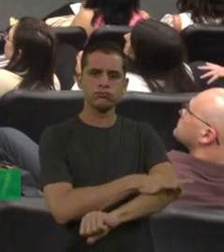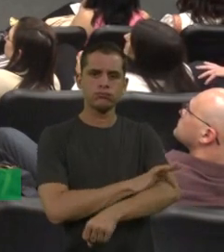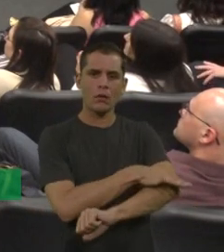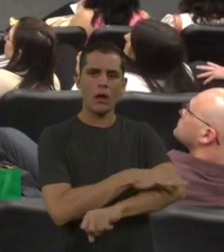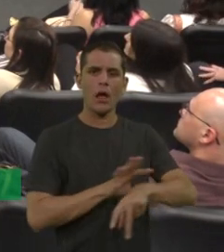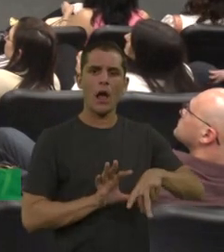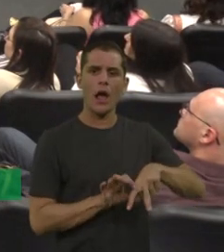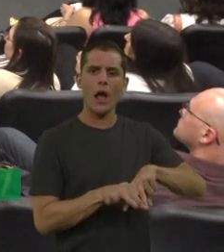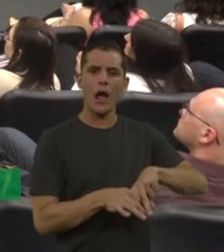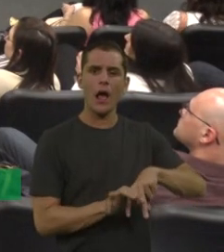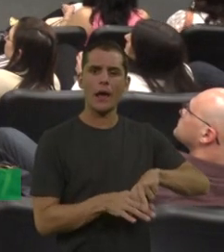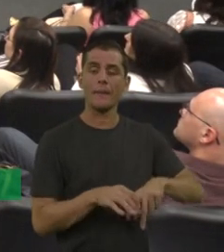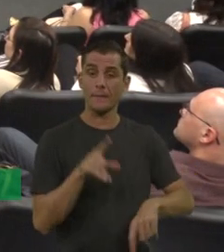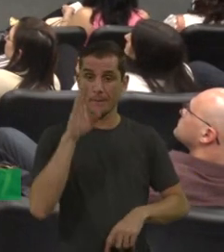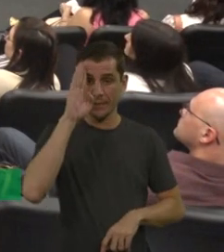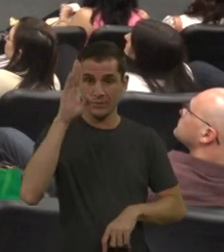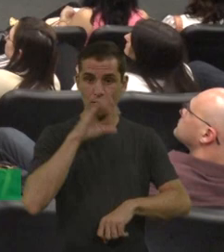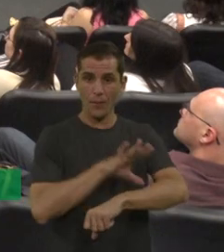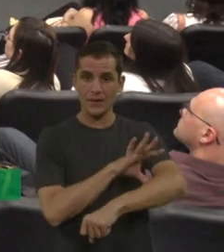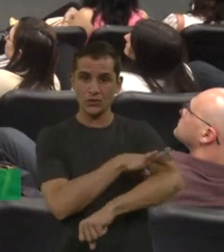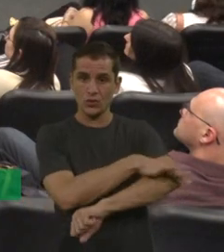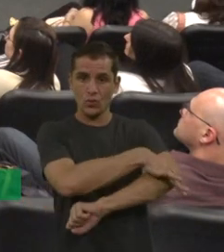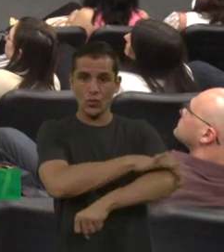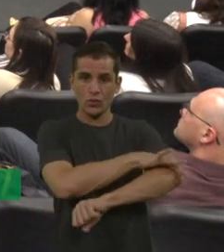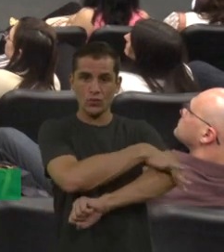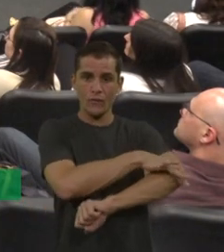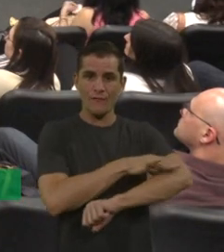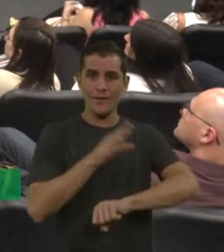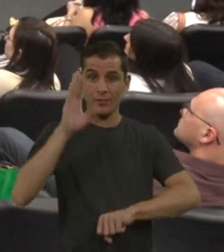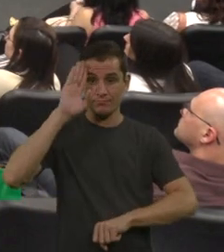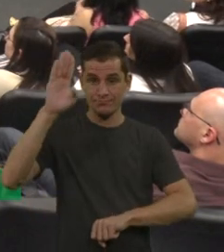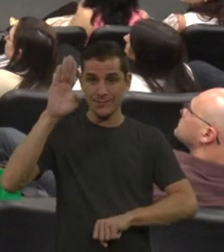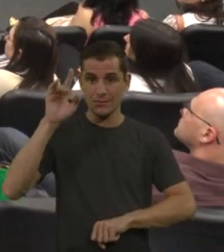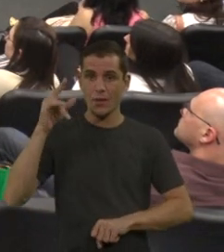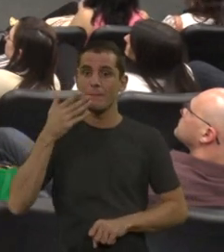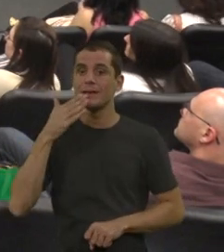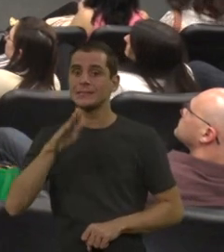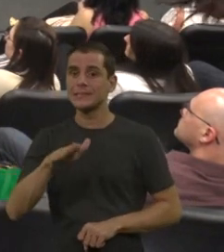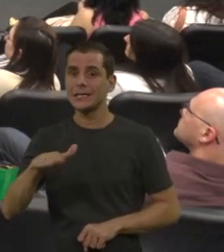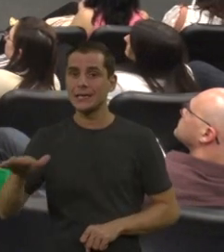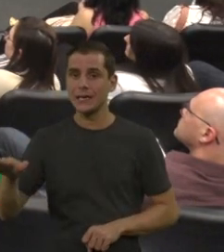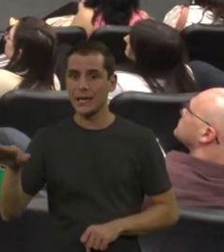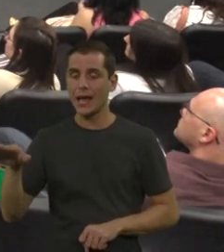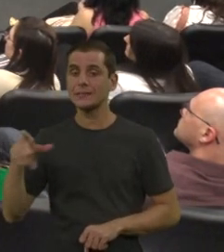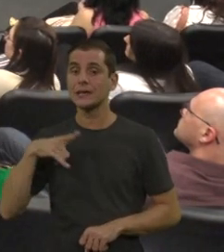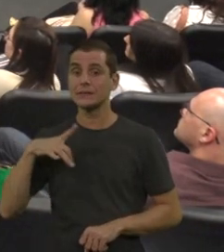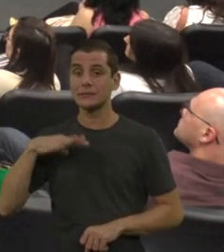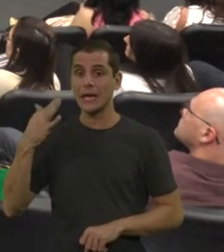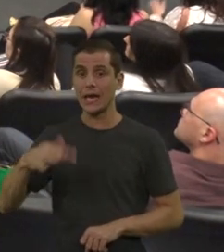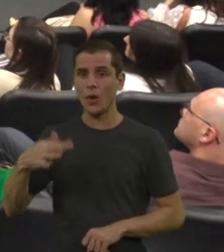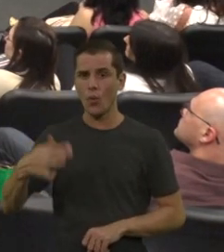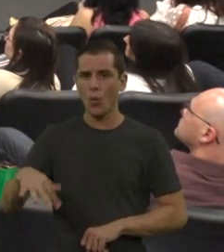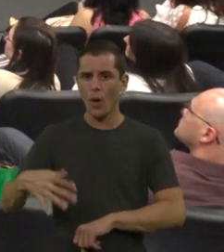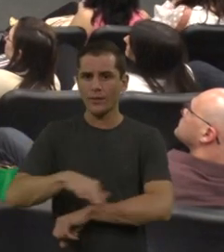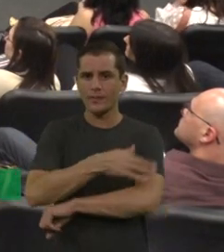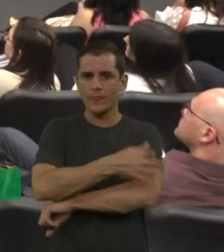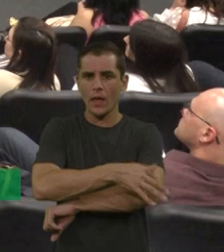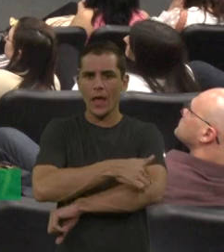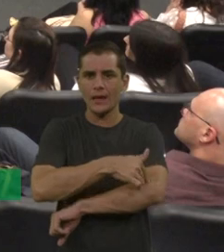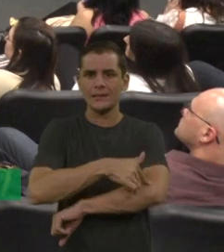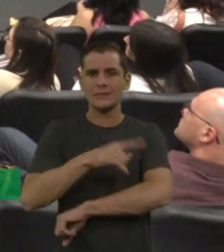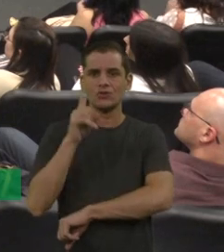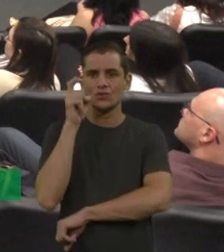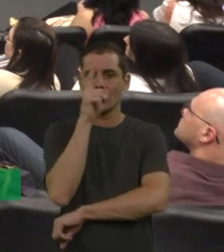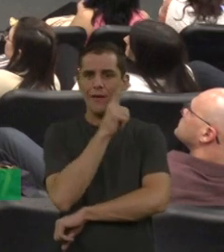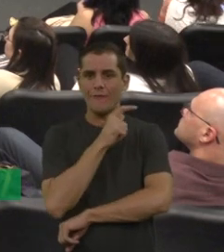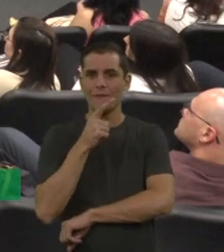em cotovelo. A maioria das crianças que têm hemartrose dificilmente recupera. E a